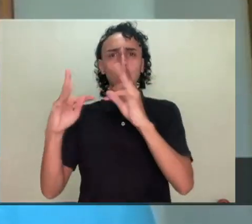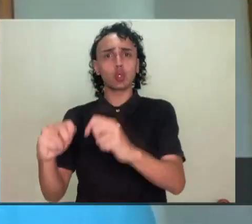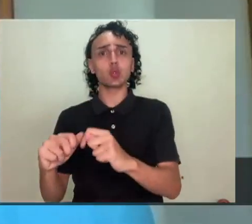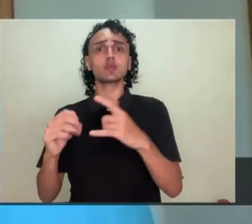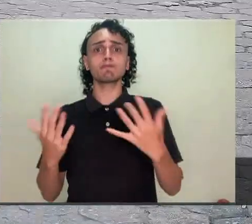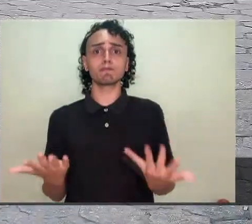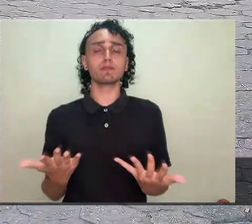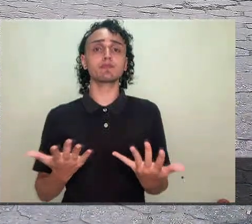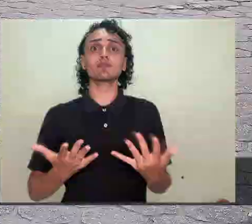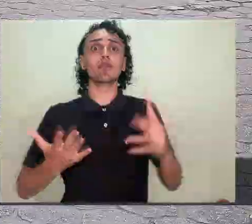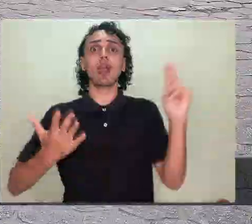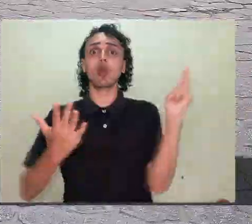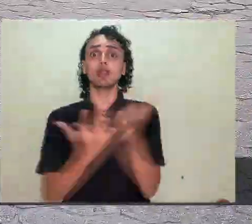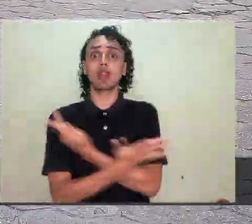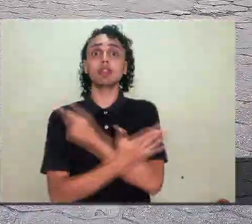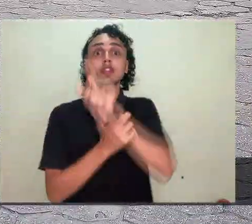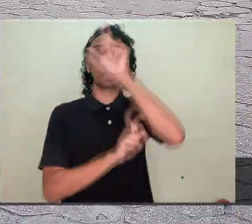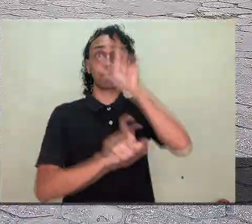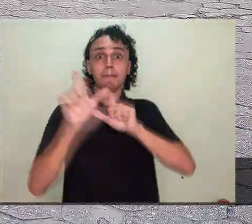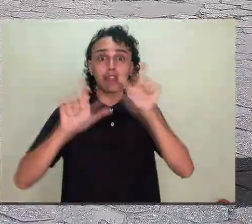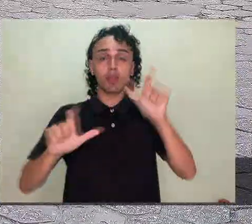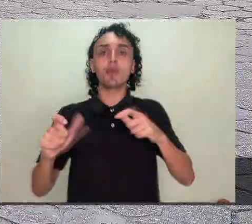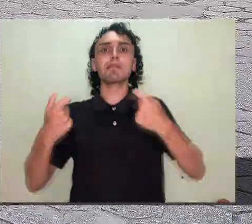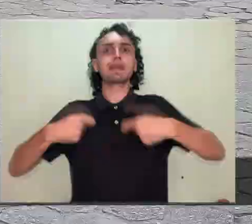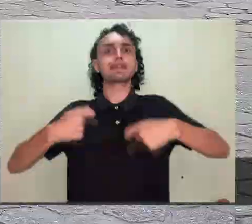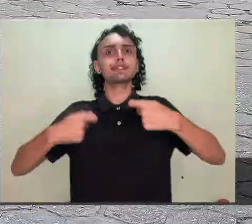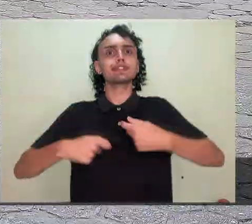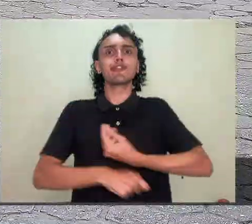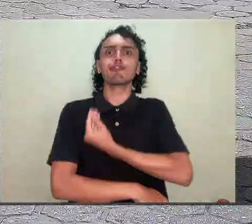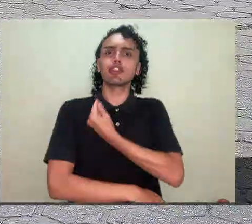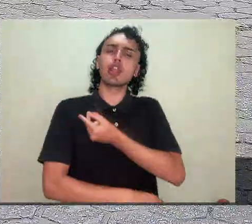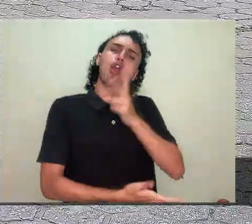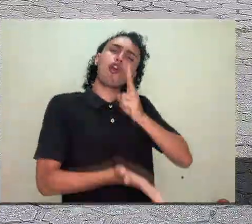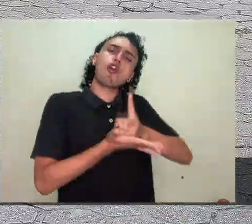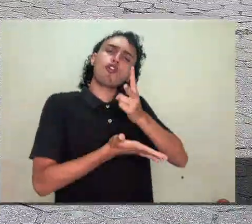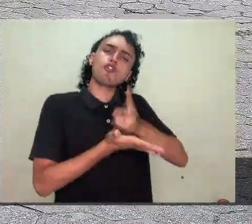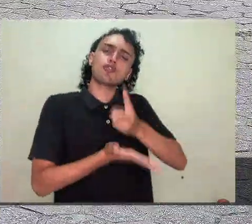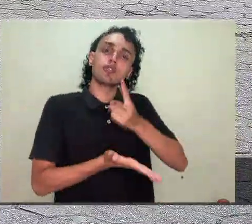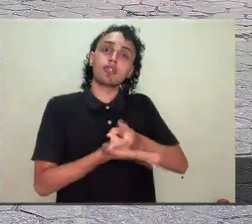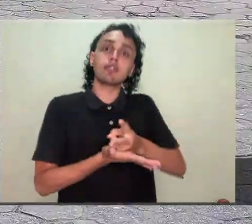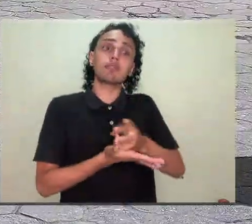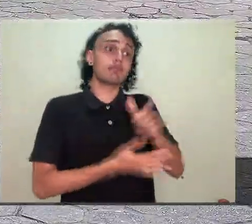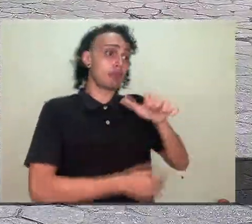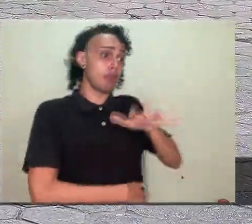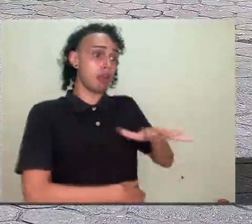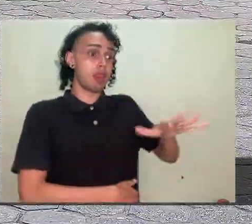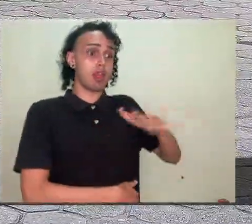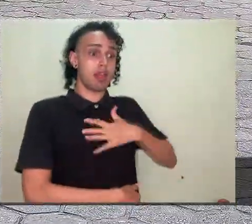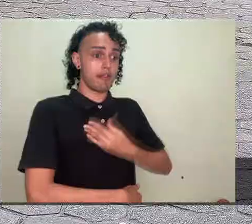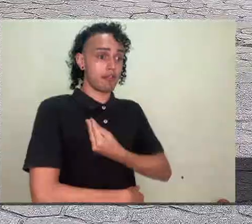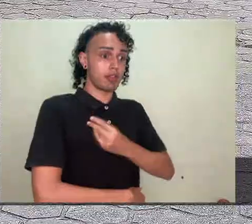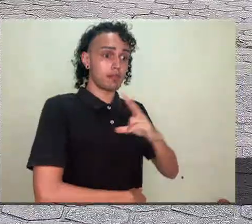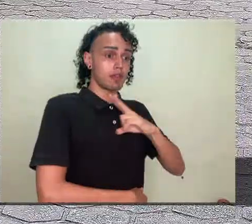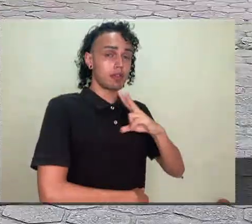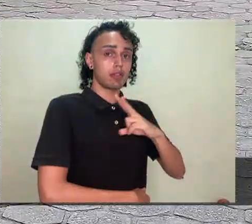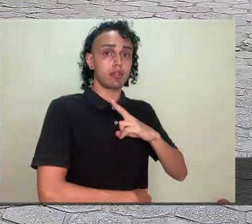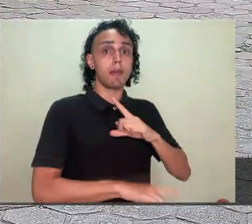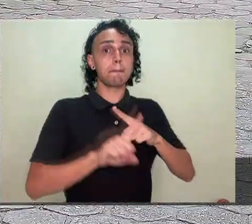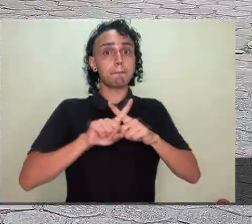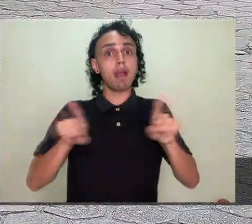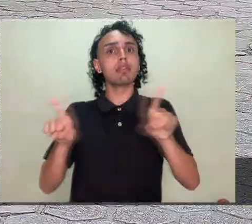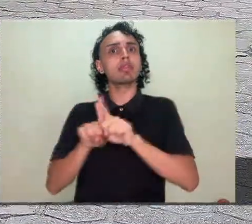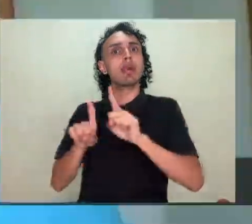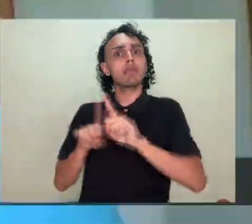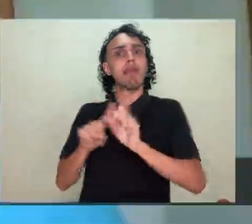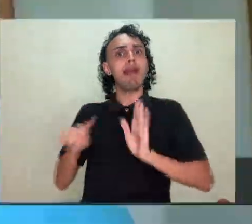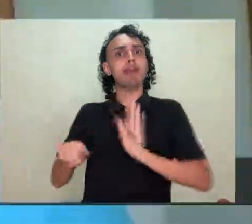sobrevivência faz com que a juventude que precisa sobreviver, tanto do ponto de vista da sua vida, vida, mas